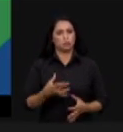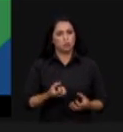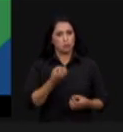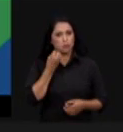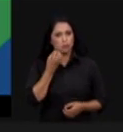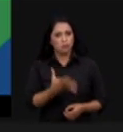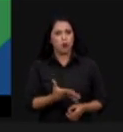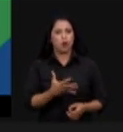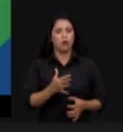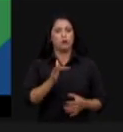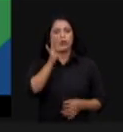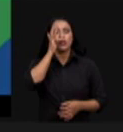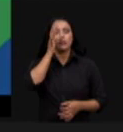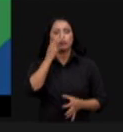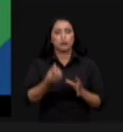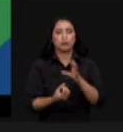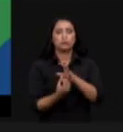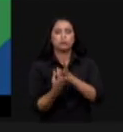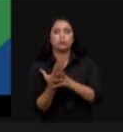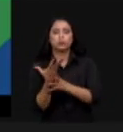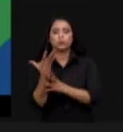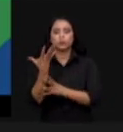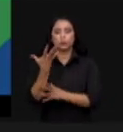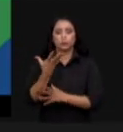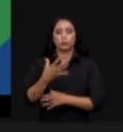brotam um